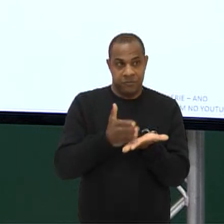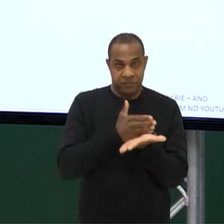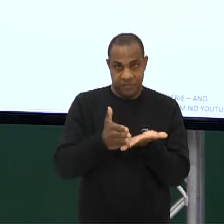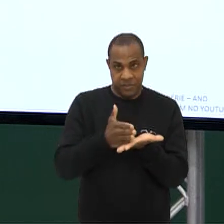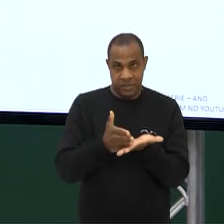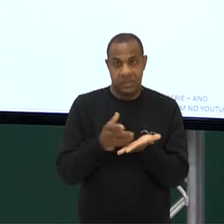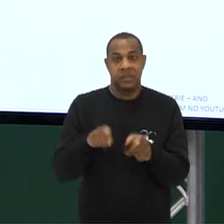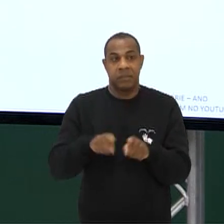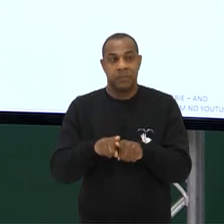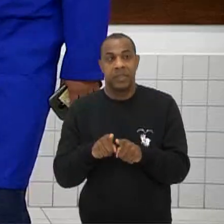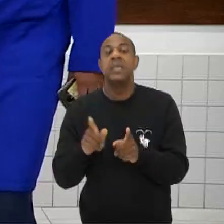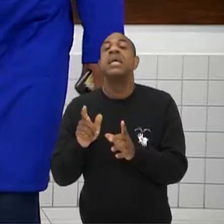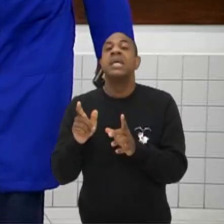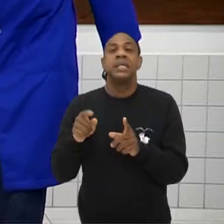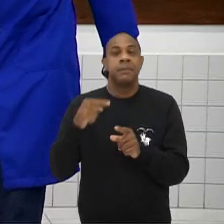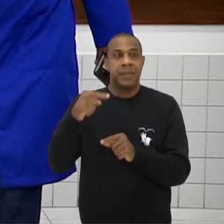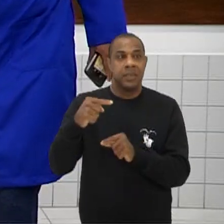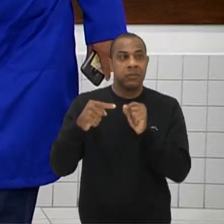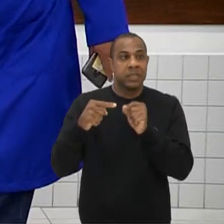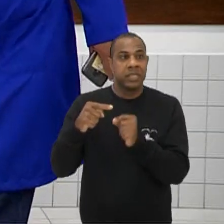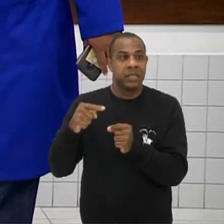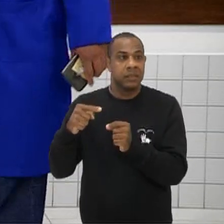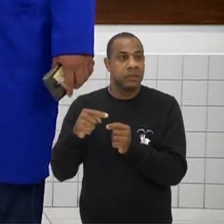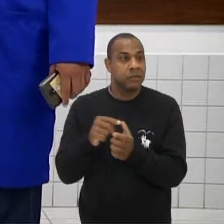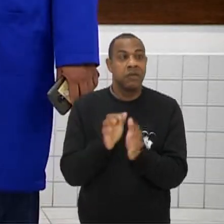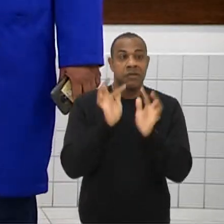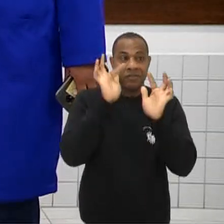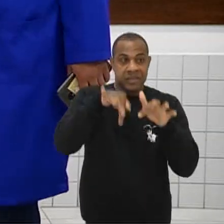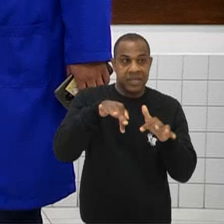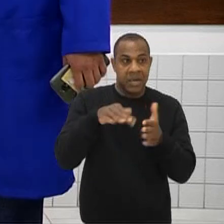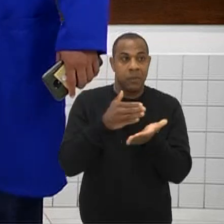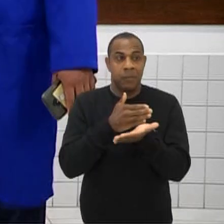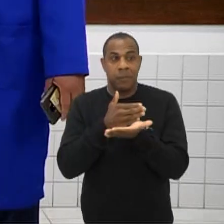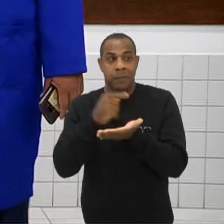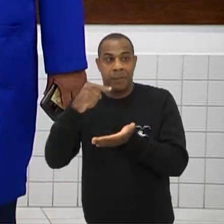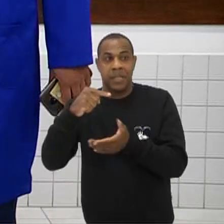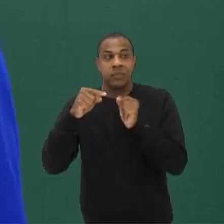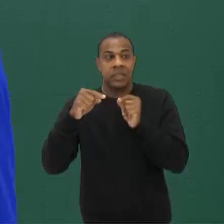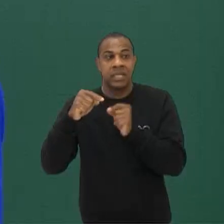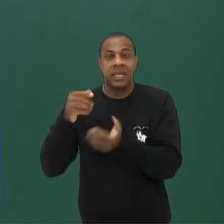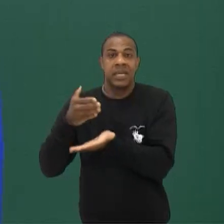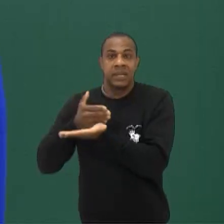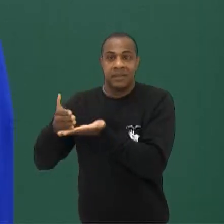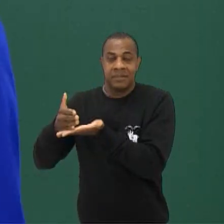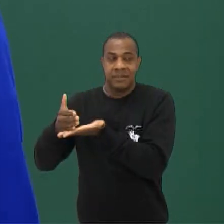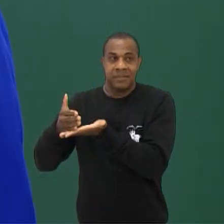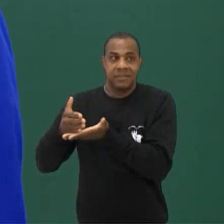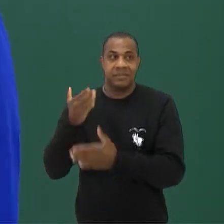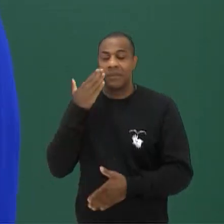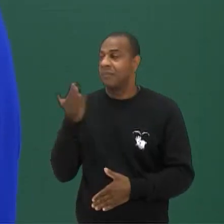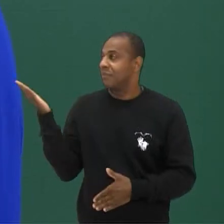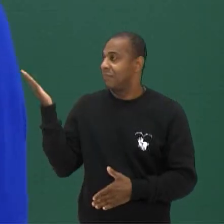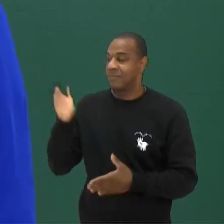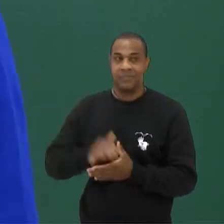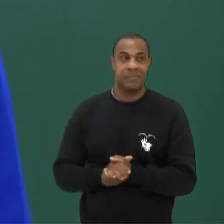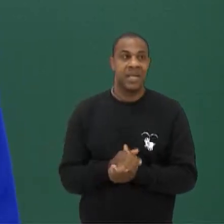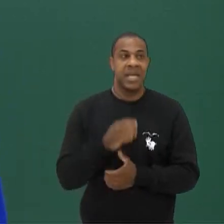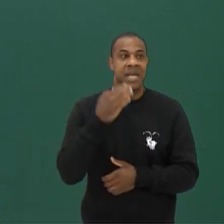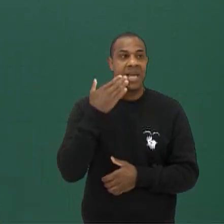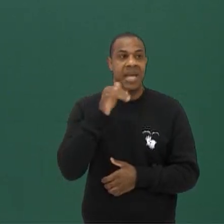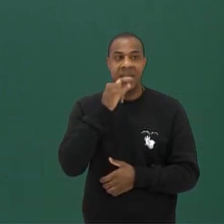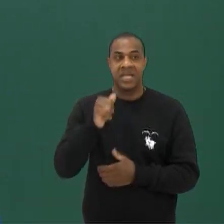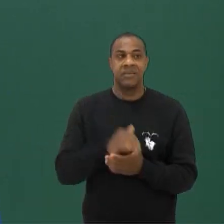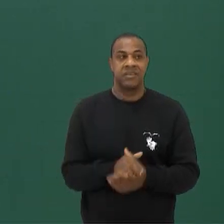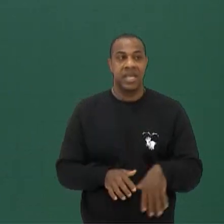inicial Professor Gustavo Deixa fazer uma contribuição aqui Quando você começa A analisar A ideia do Usain Bolt Onde ele faz aquele